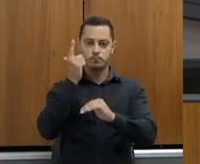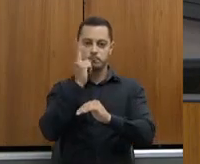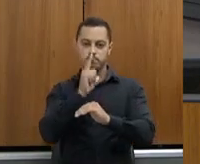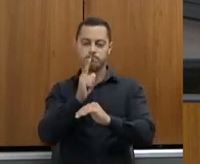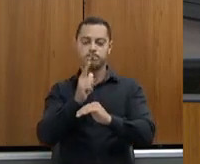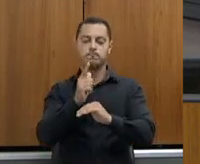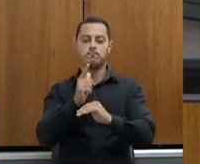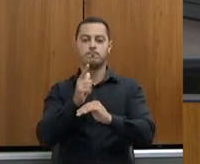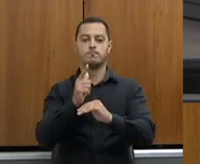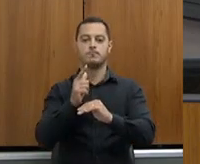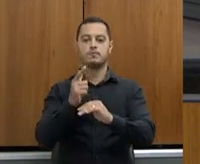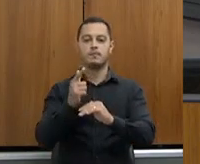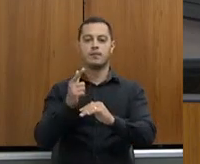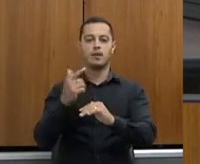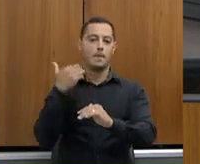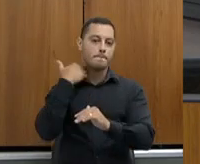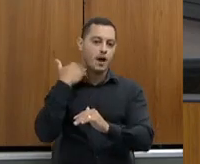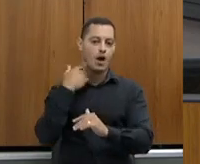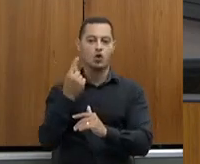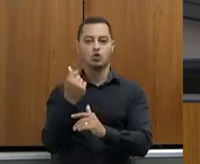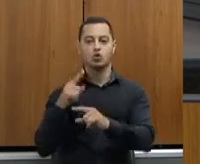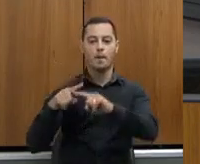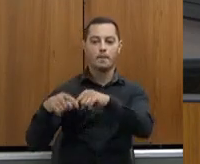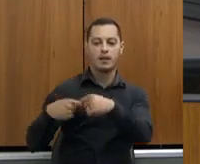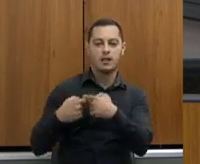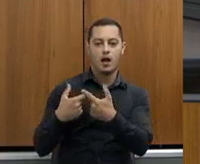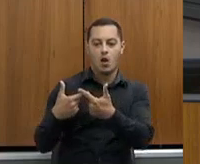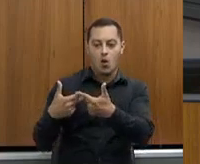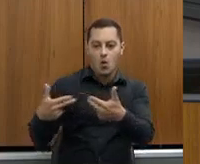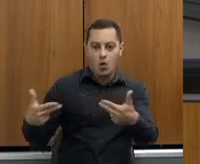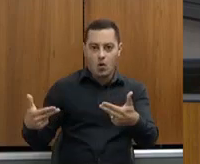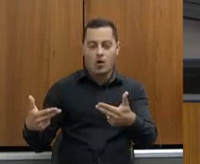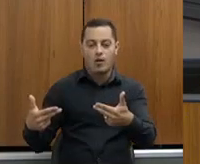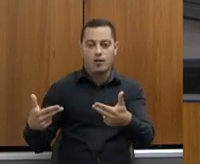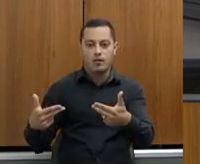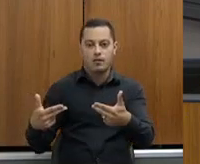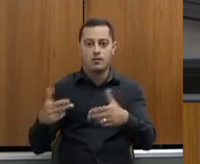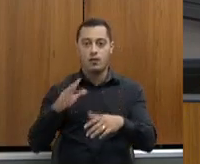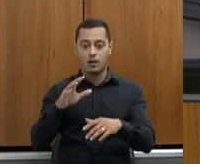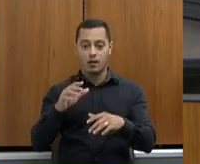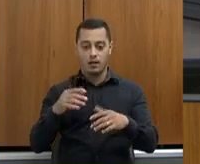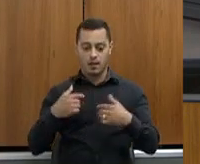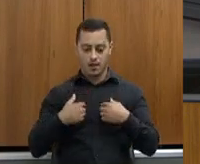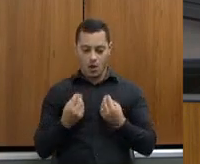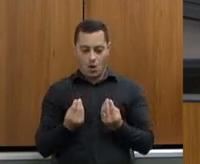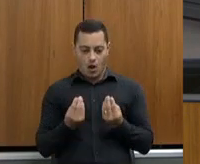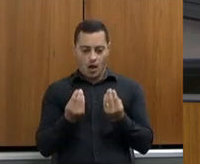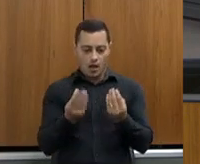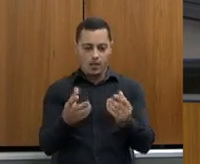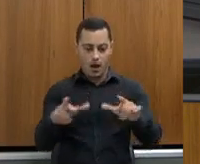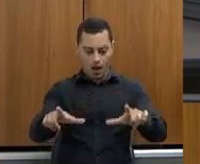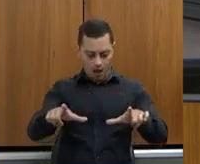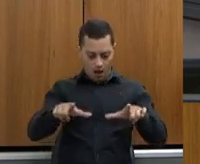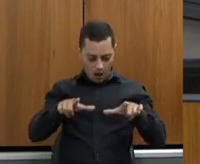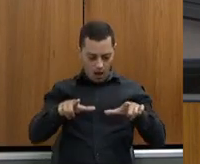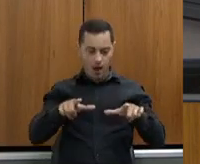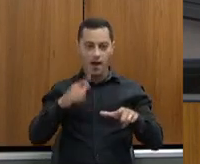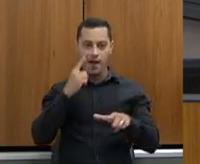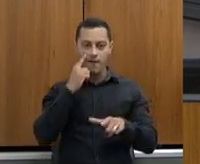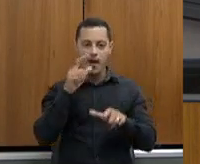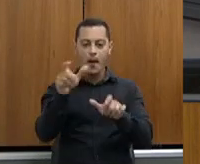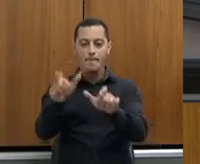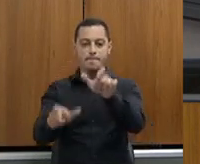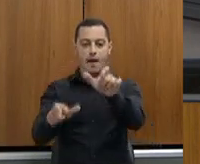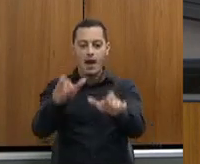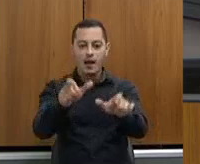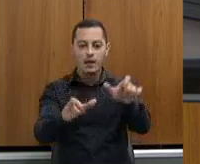mercados institucionais, linhas de crédito, e só quem eu falei mais cedo aqui, só quem entrega e quem recebe é que vê o brilho nos olhos dessas pessoas que